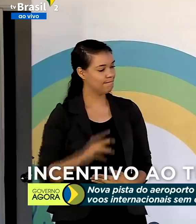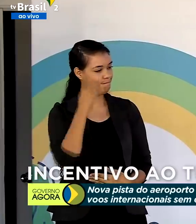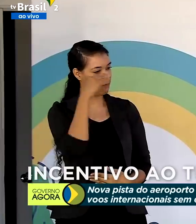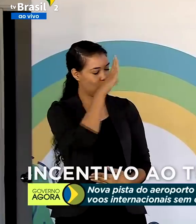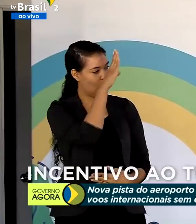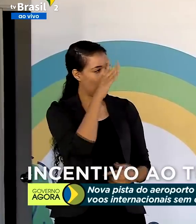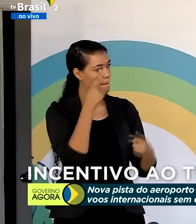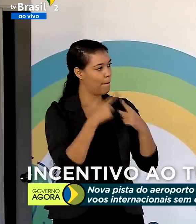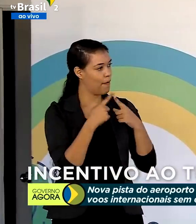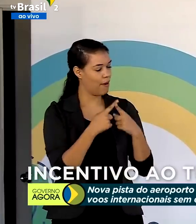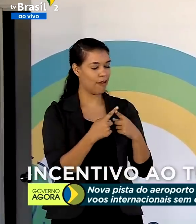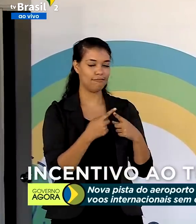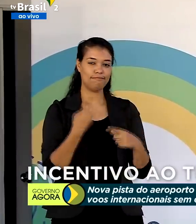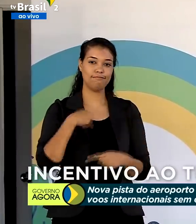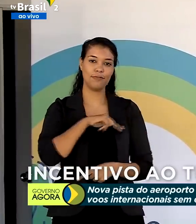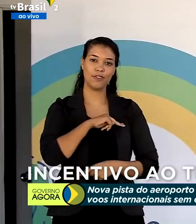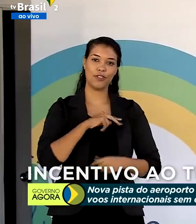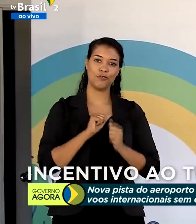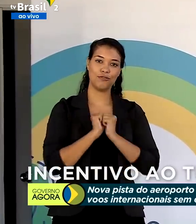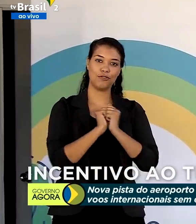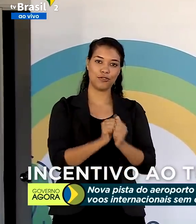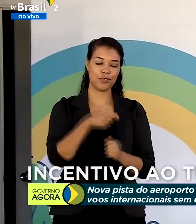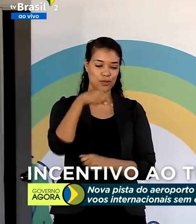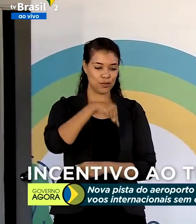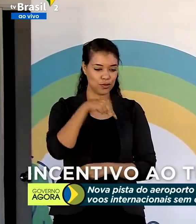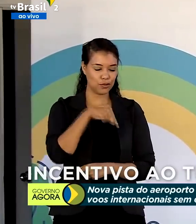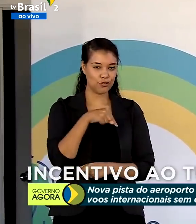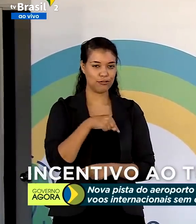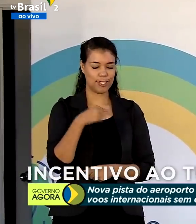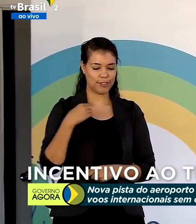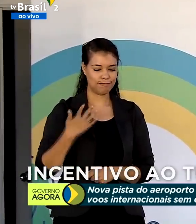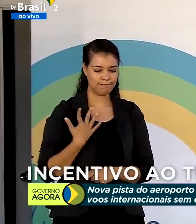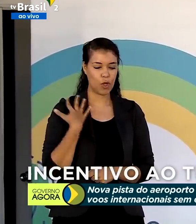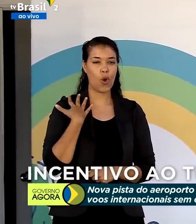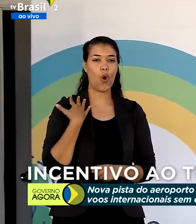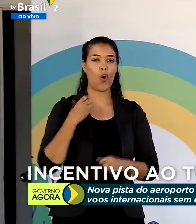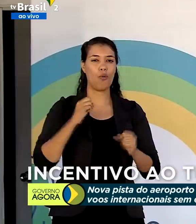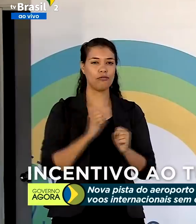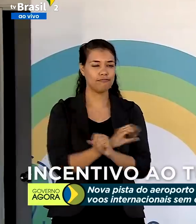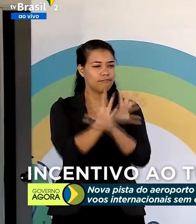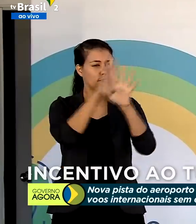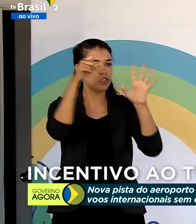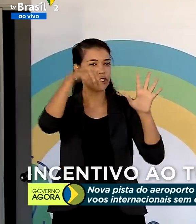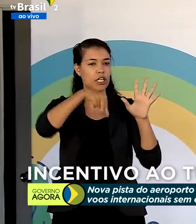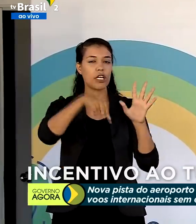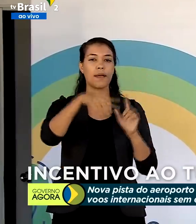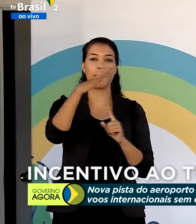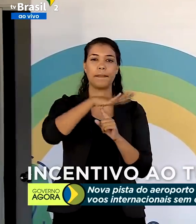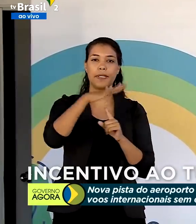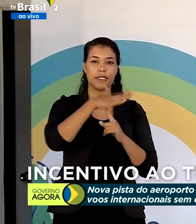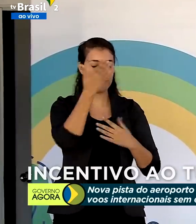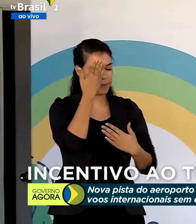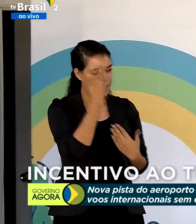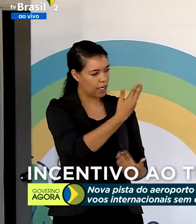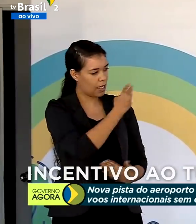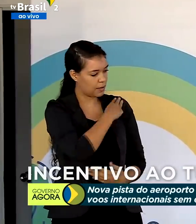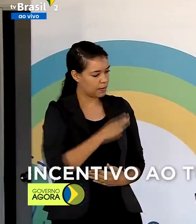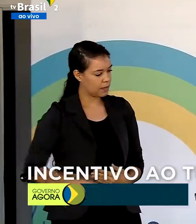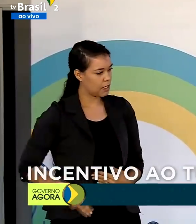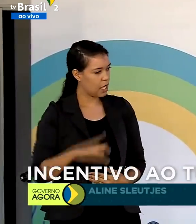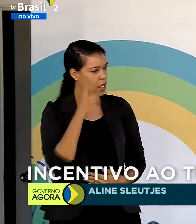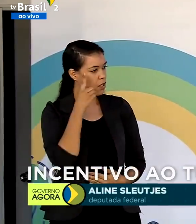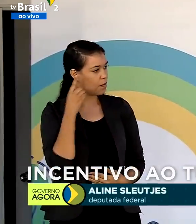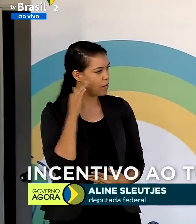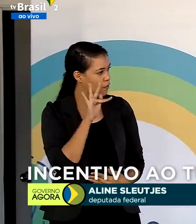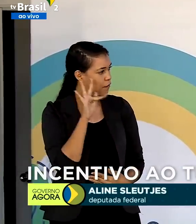por estar nos consagrando com um grande mandato, honra e glória pelo Estado do Paraná. Obrigado aos nossos ministros, nossos deputados,